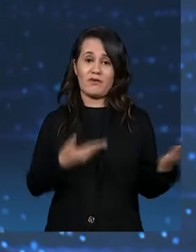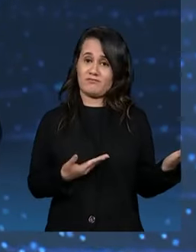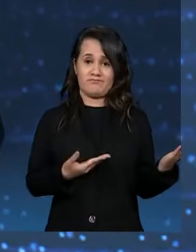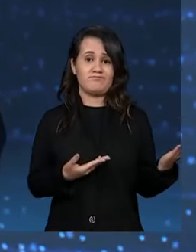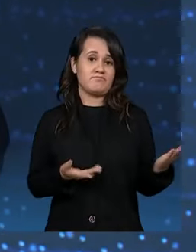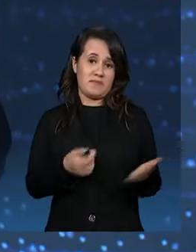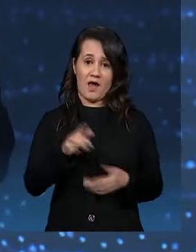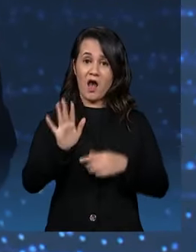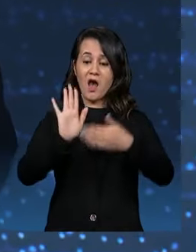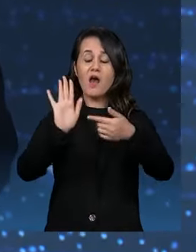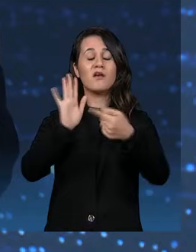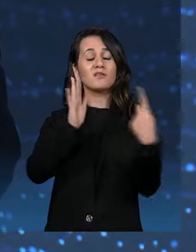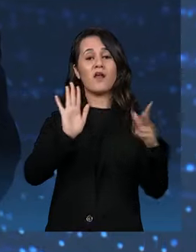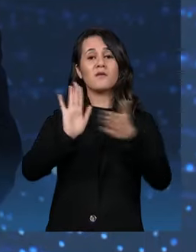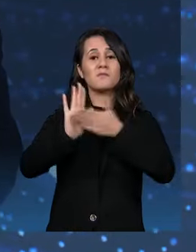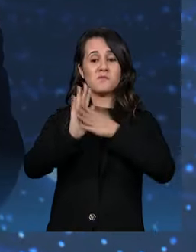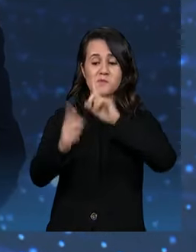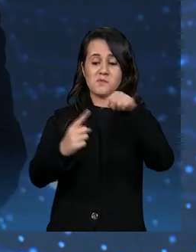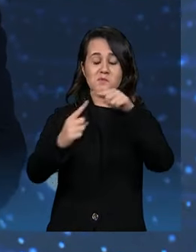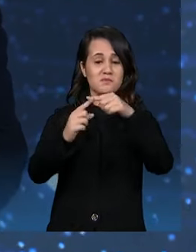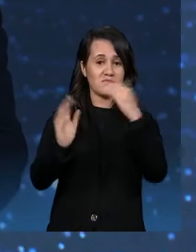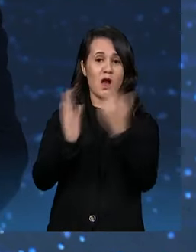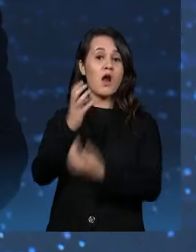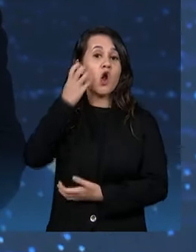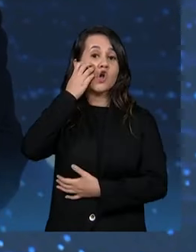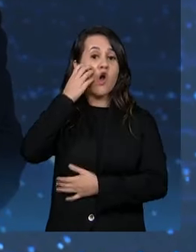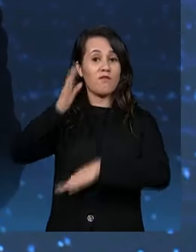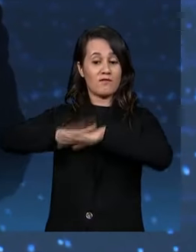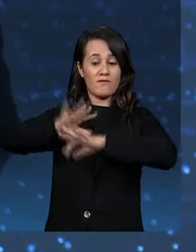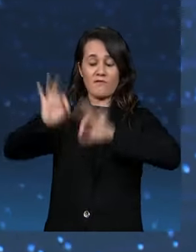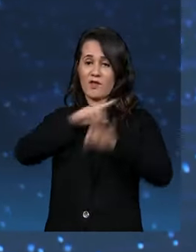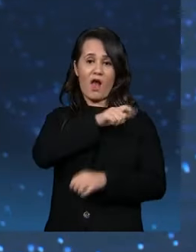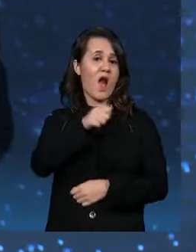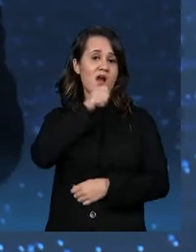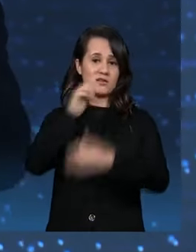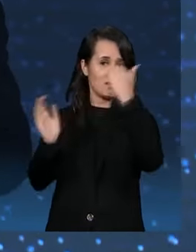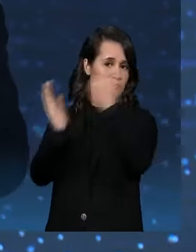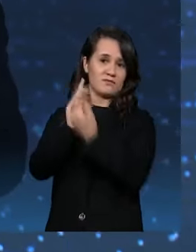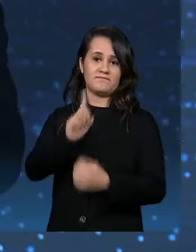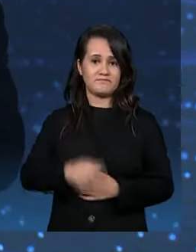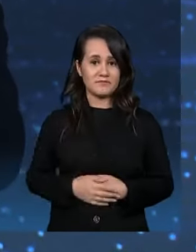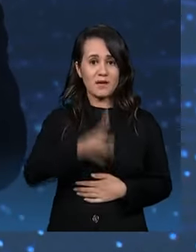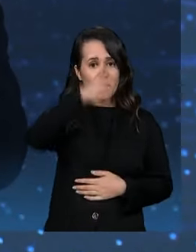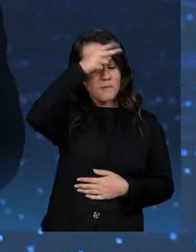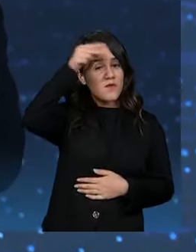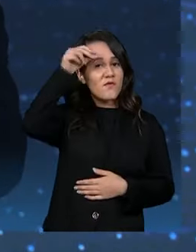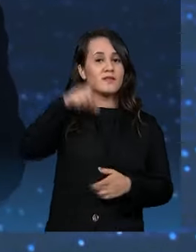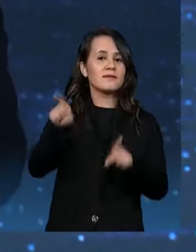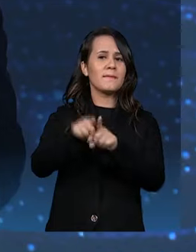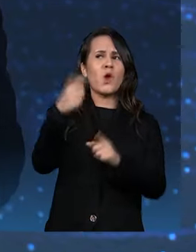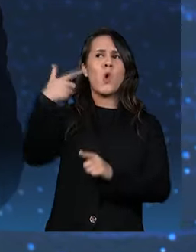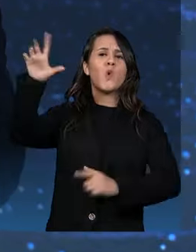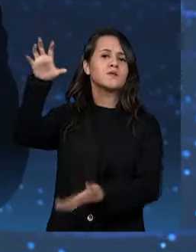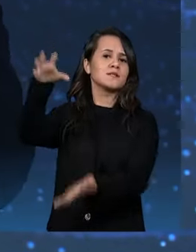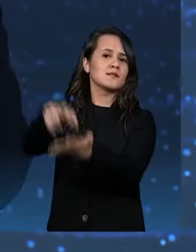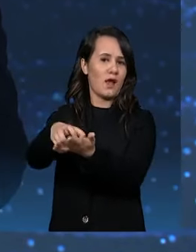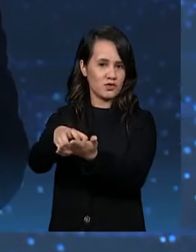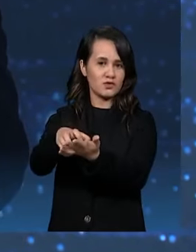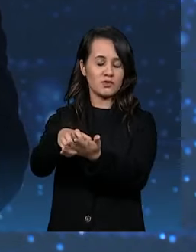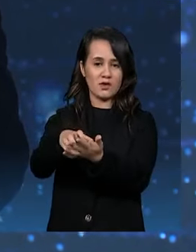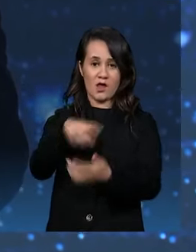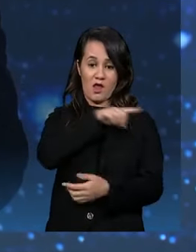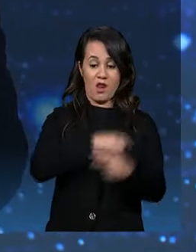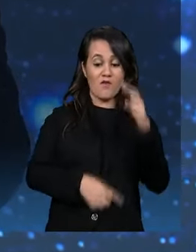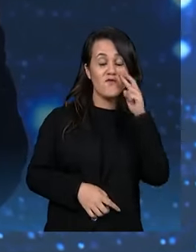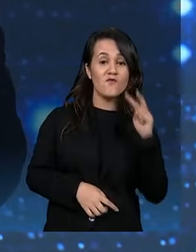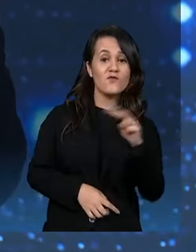cumpriu metade das metas expostas pelo Bruno Covas. E o prefeito deve ter falado do centro de outra cidade. O centro que